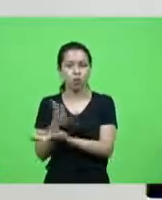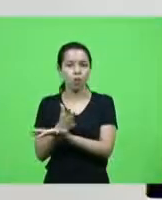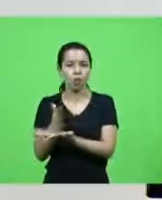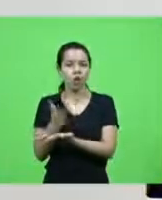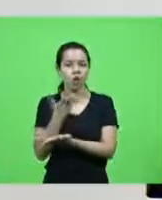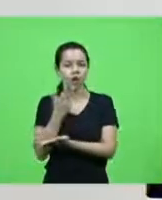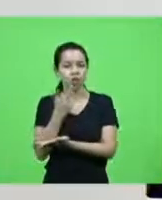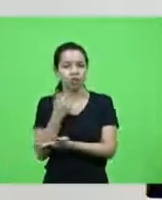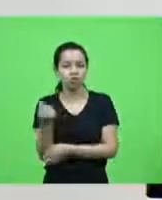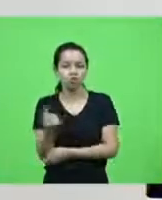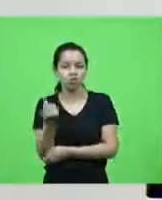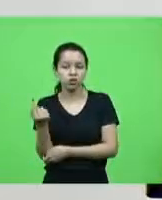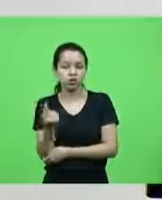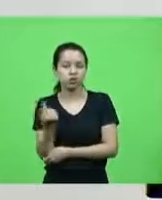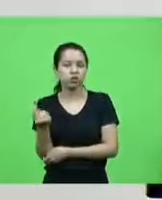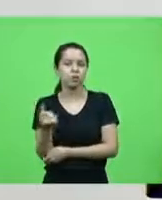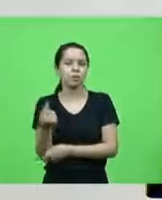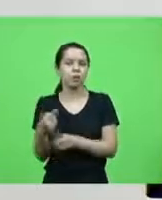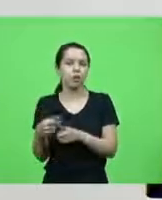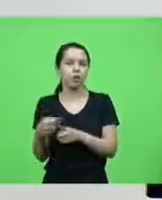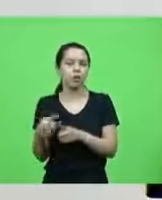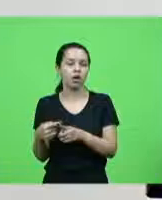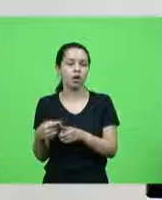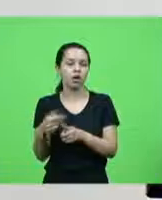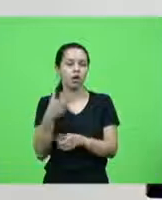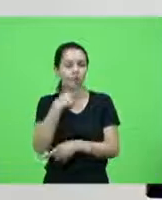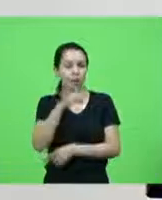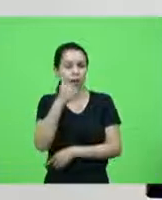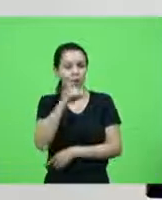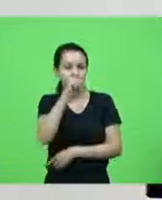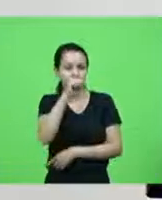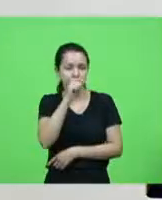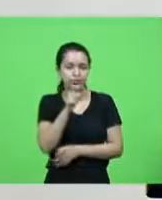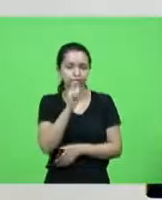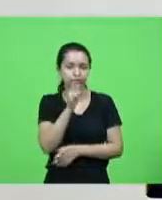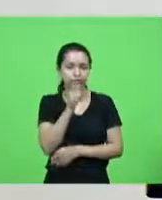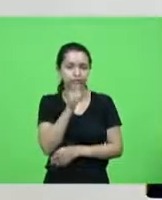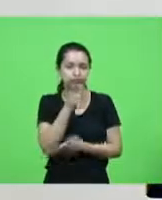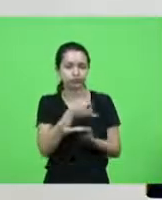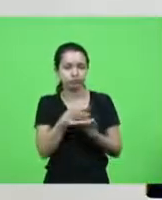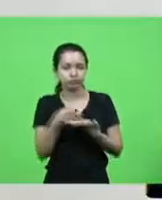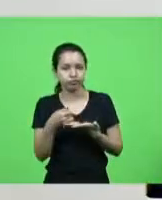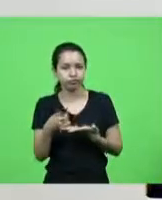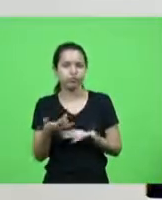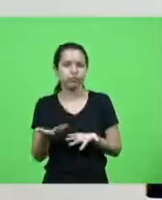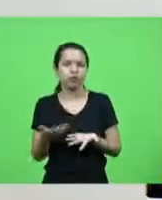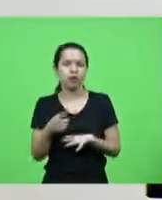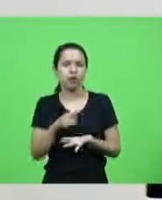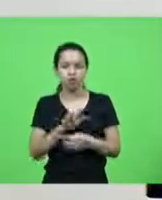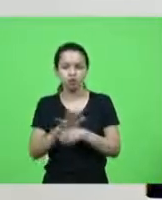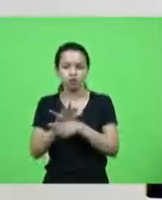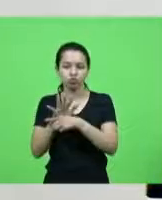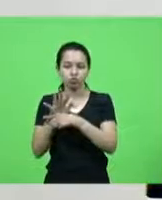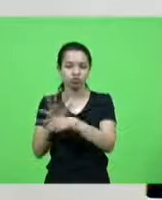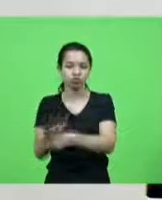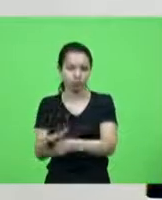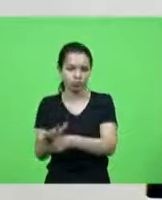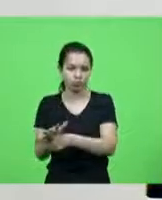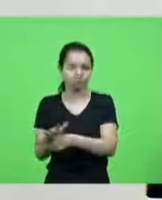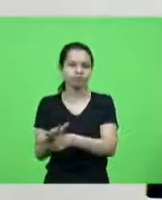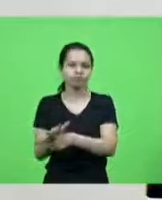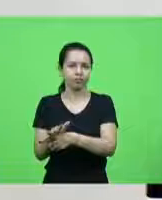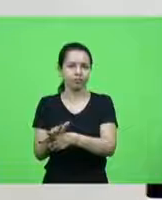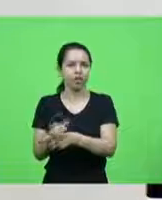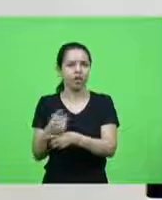iria chegar num tal horário mas a criança estava ali praticamente abandonada então ela brigou ali e eu fiquei tocado